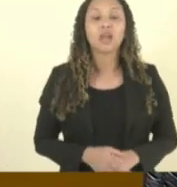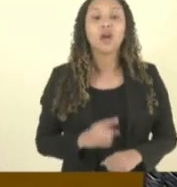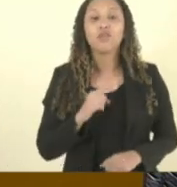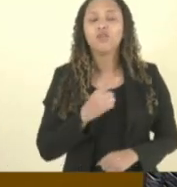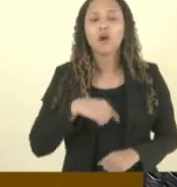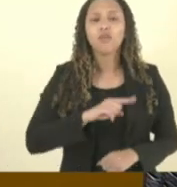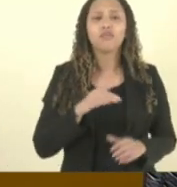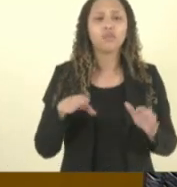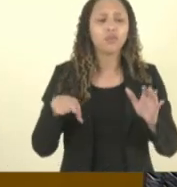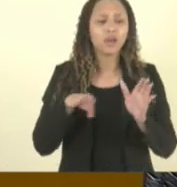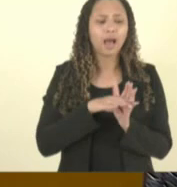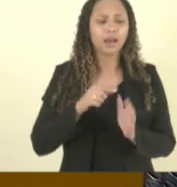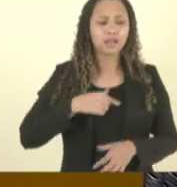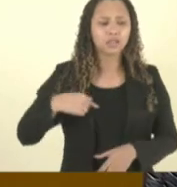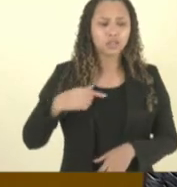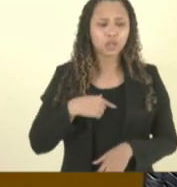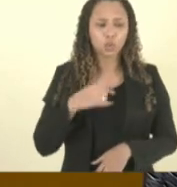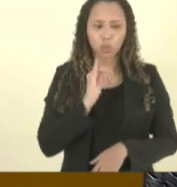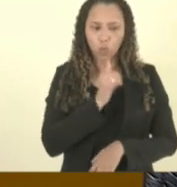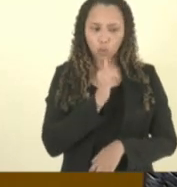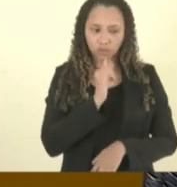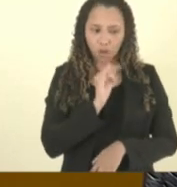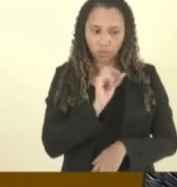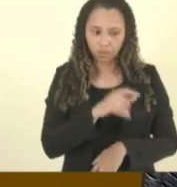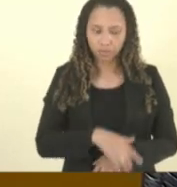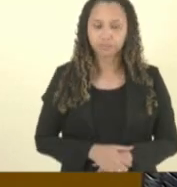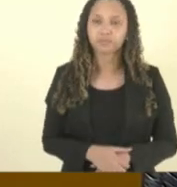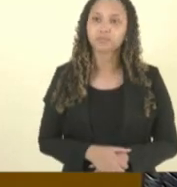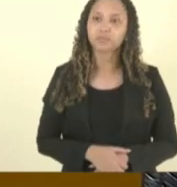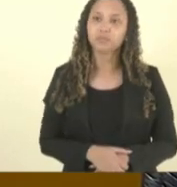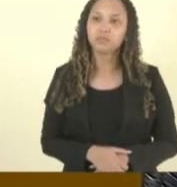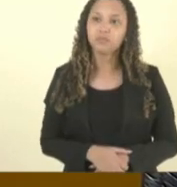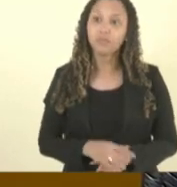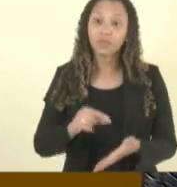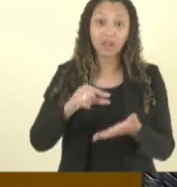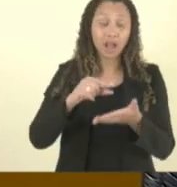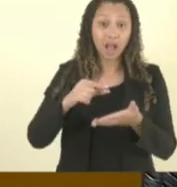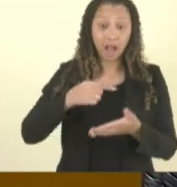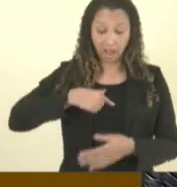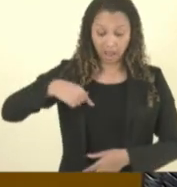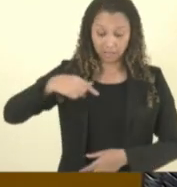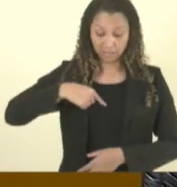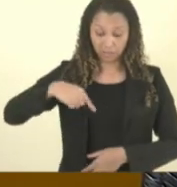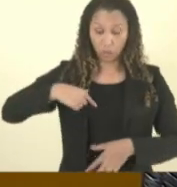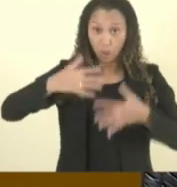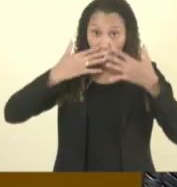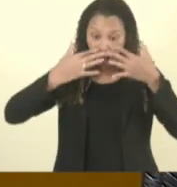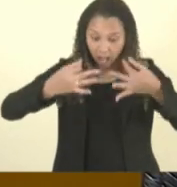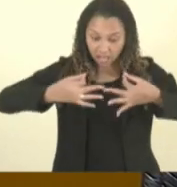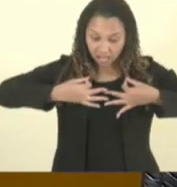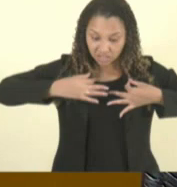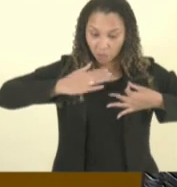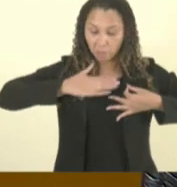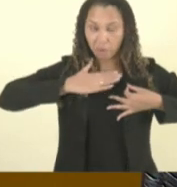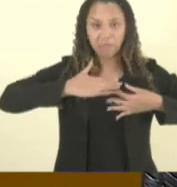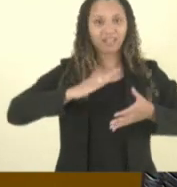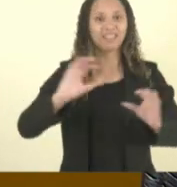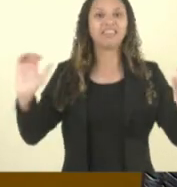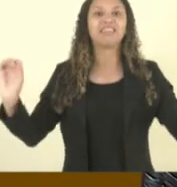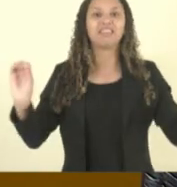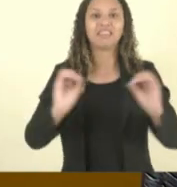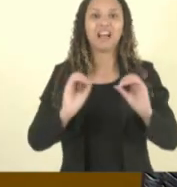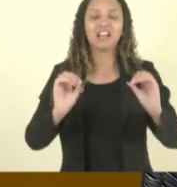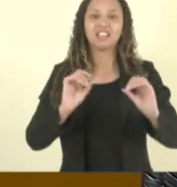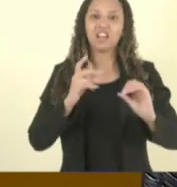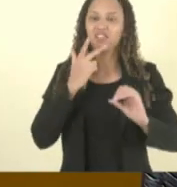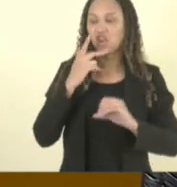com o seguinte relato a CEDU eles não me deram atenção na minha fala e ainda falou que era brincadeira